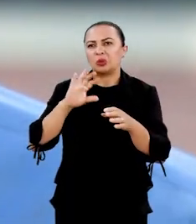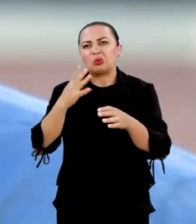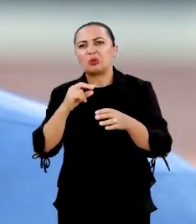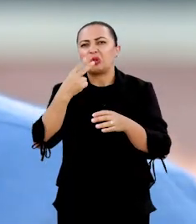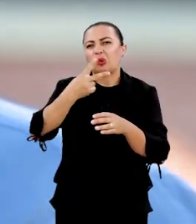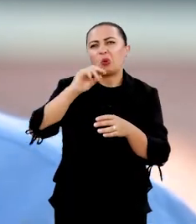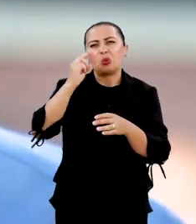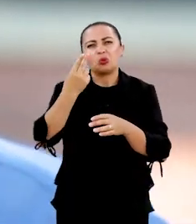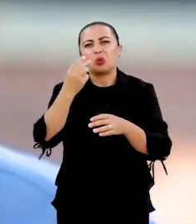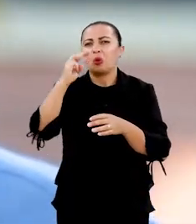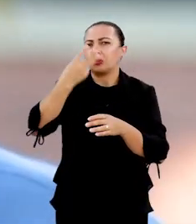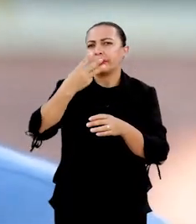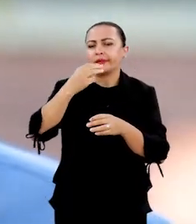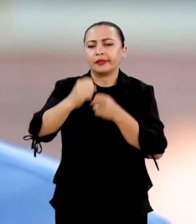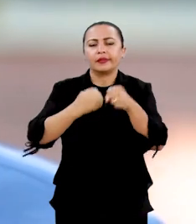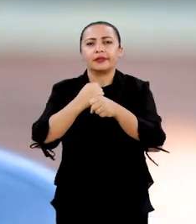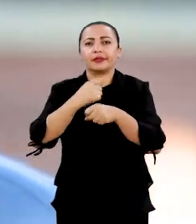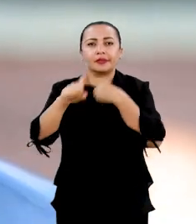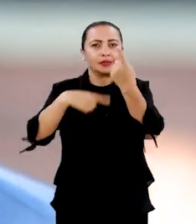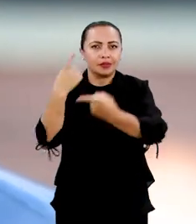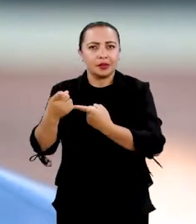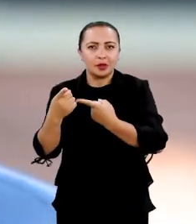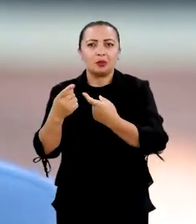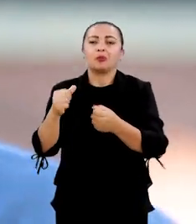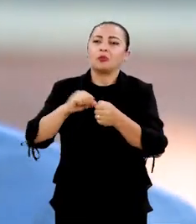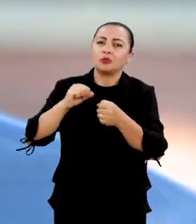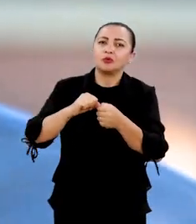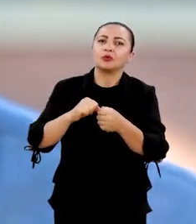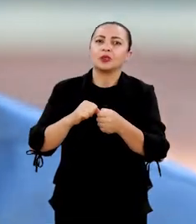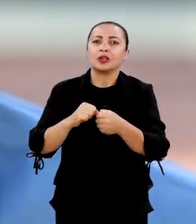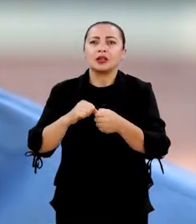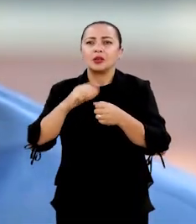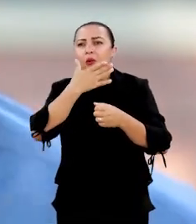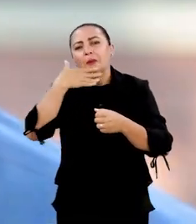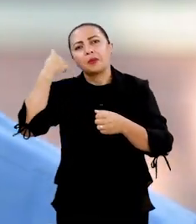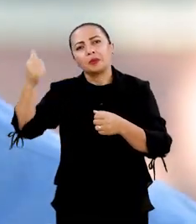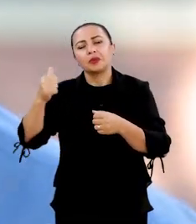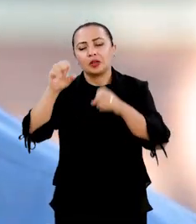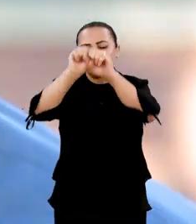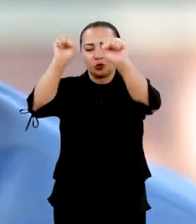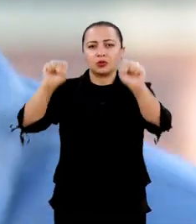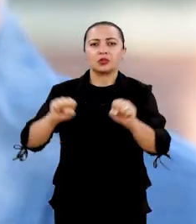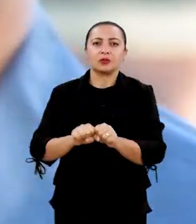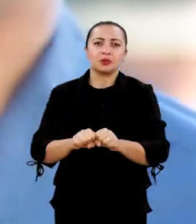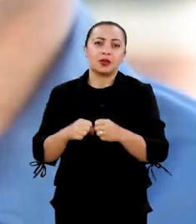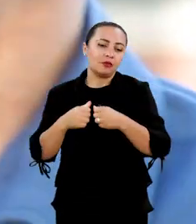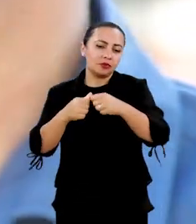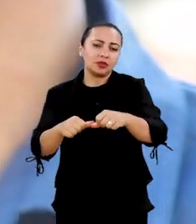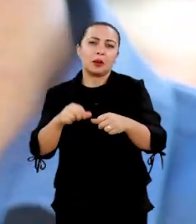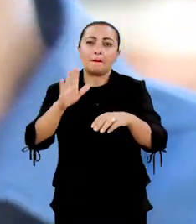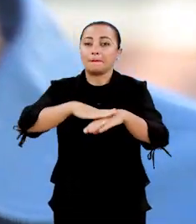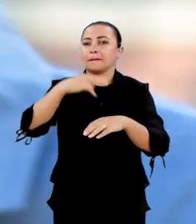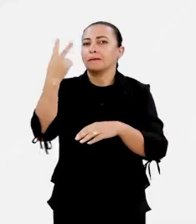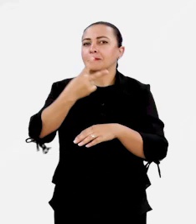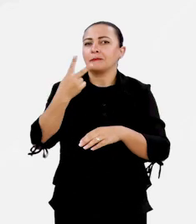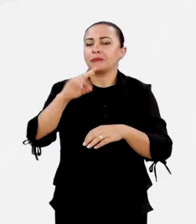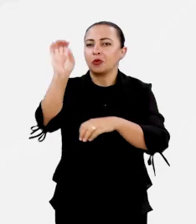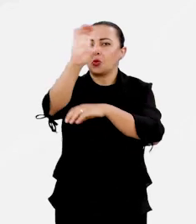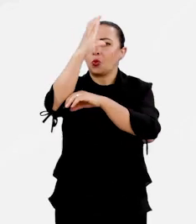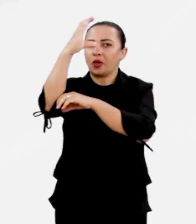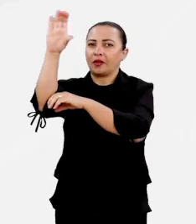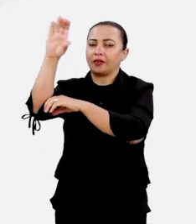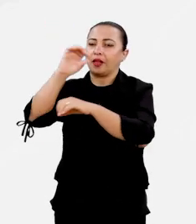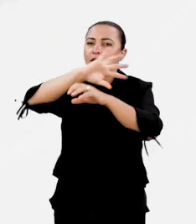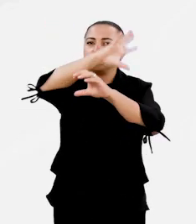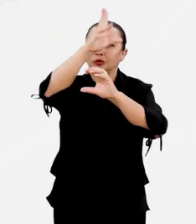Funcionamos por uns dois ou três anos com este radar e logo depois foi feito um upgrade neste sistema. Então, foram instalados mais